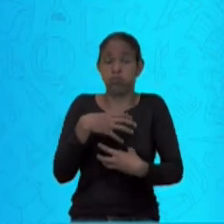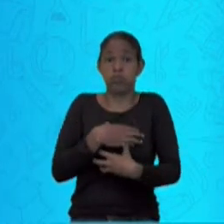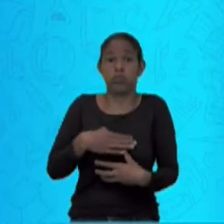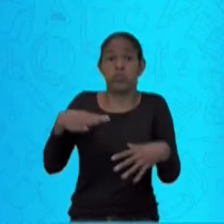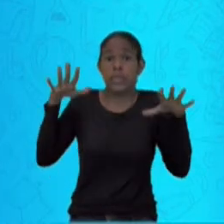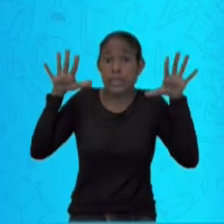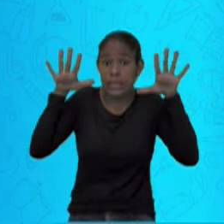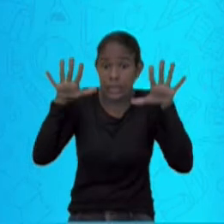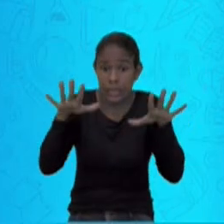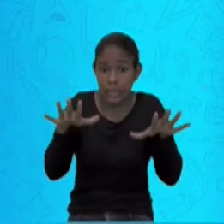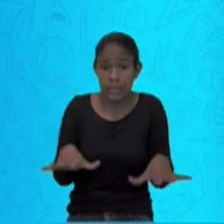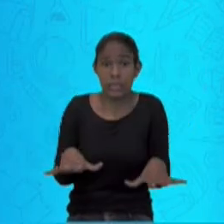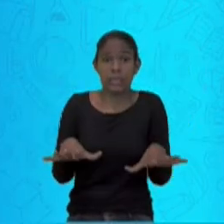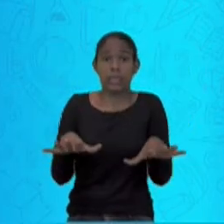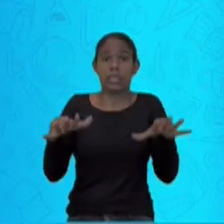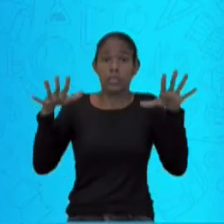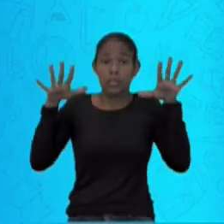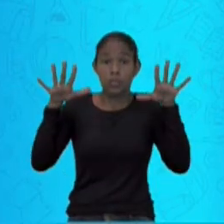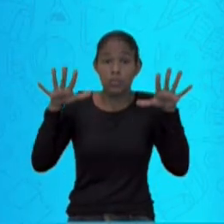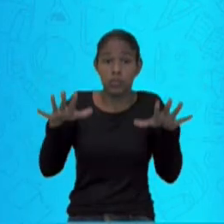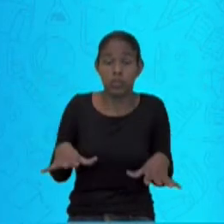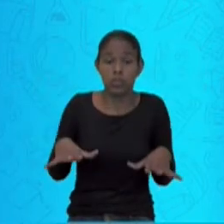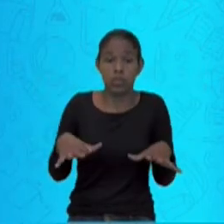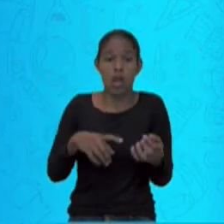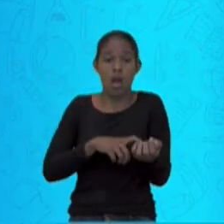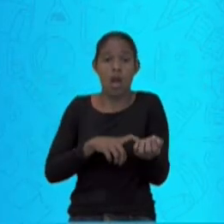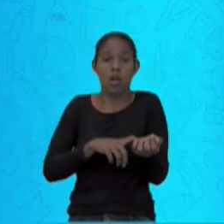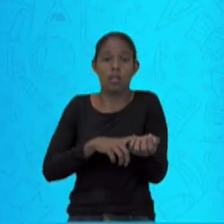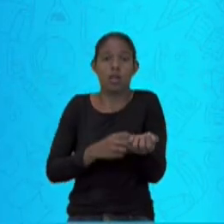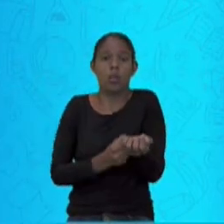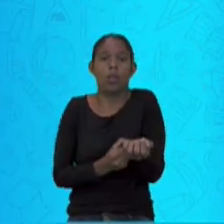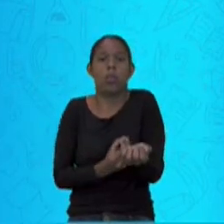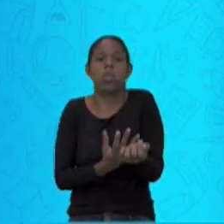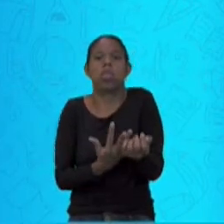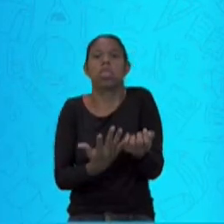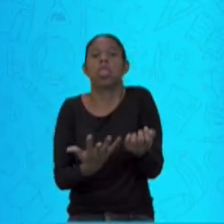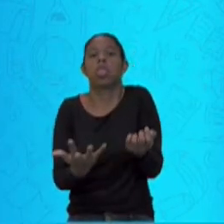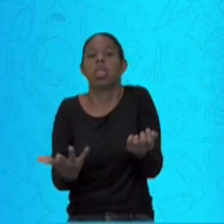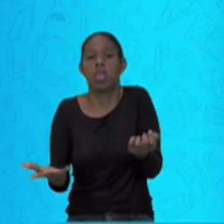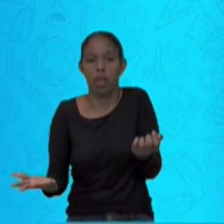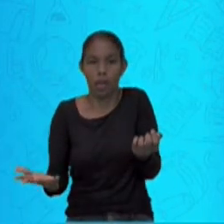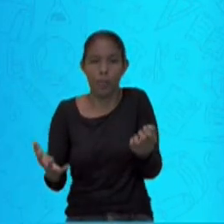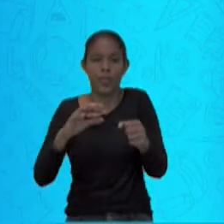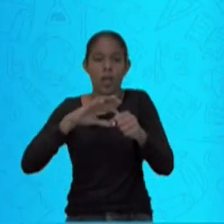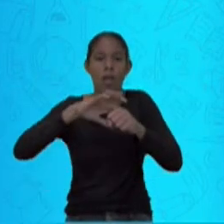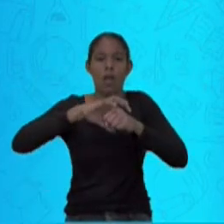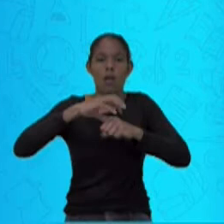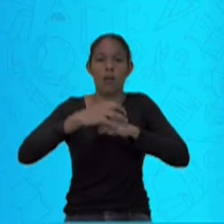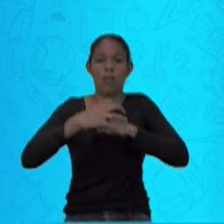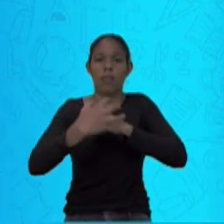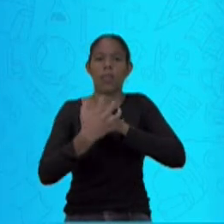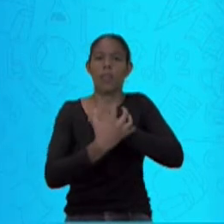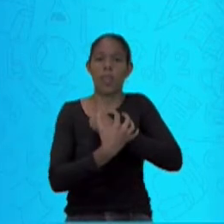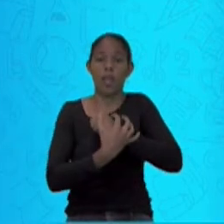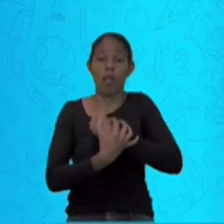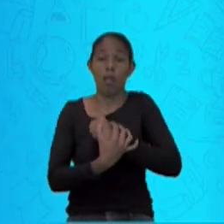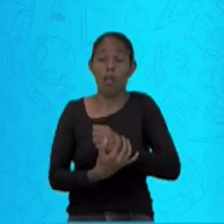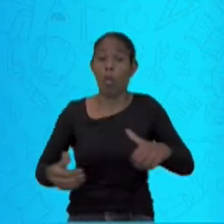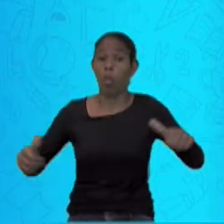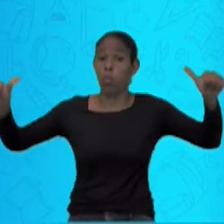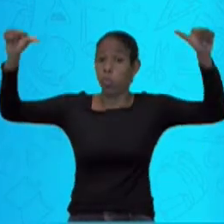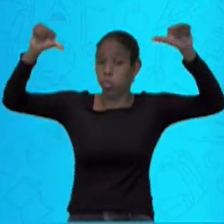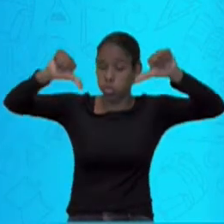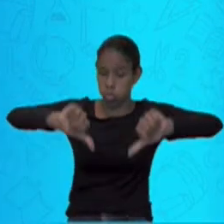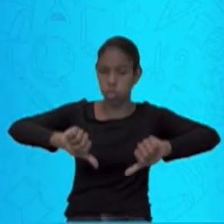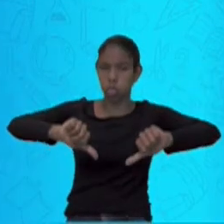choque, com ou sem hemorragia. Que é justamente a dengue hemorrágica, que é a forma mais grave. Podendo evoluir então